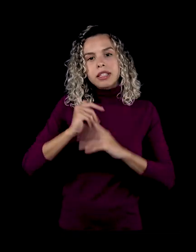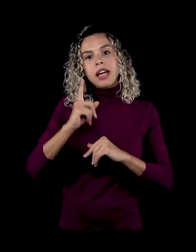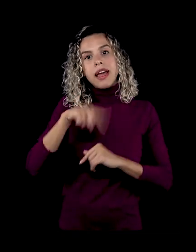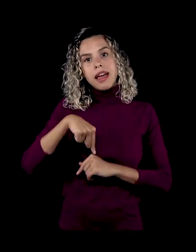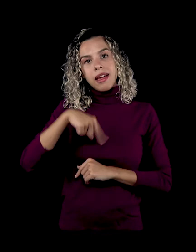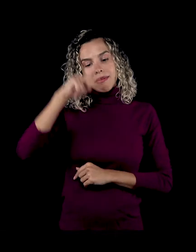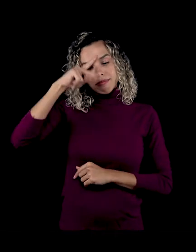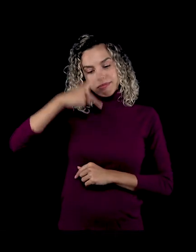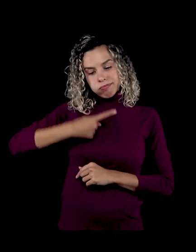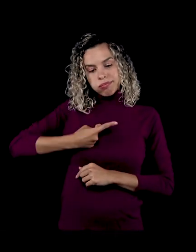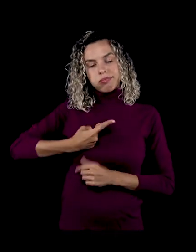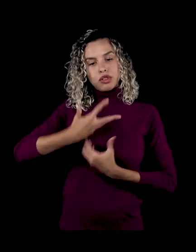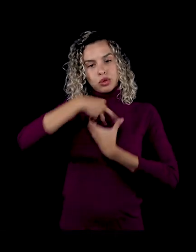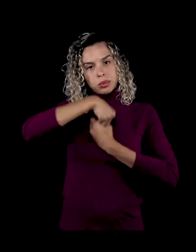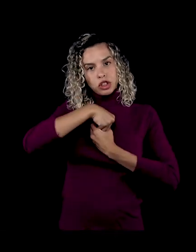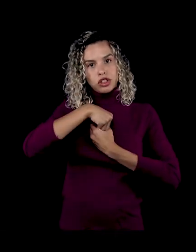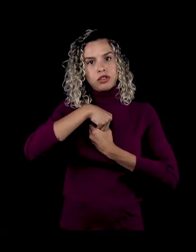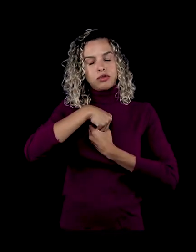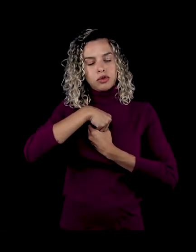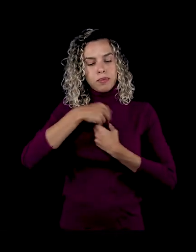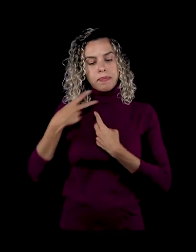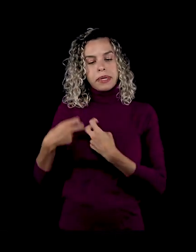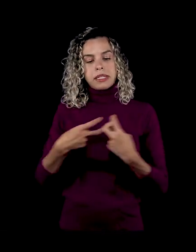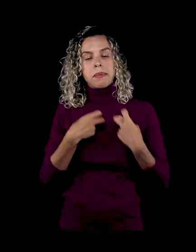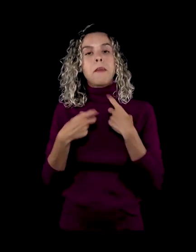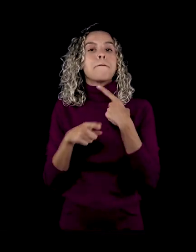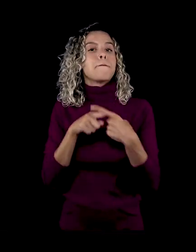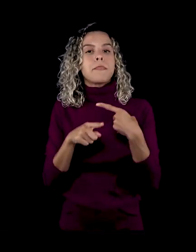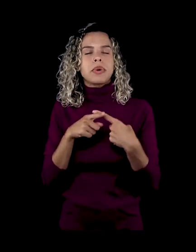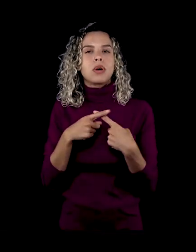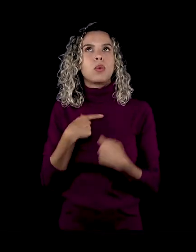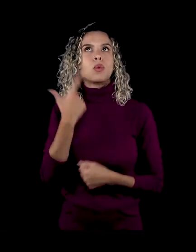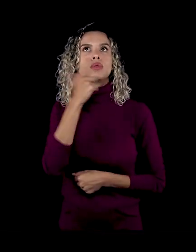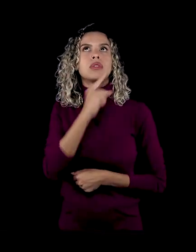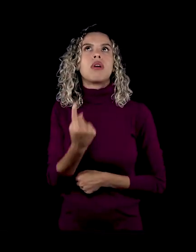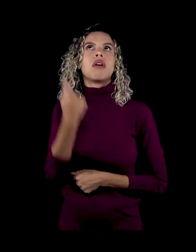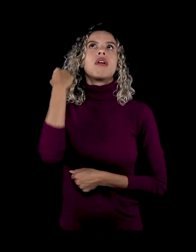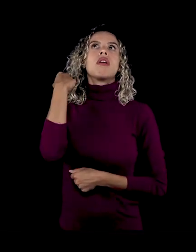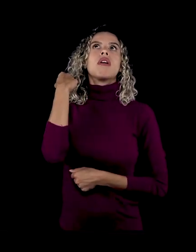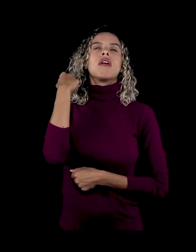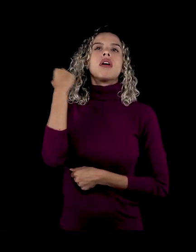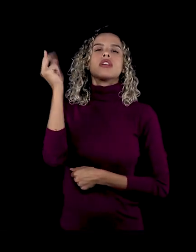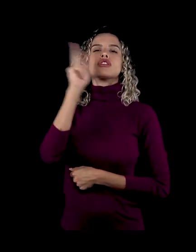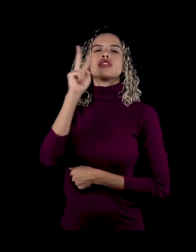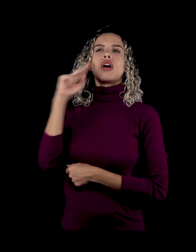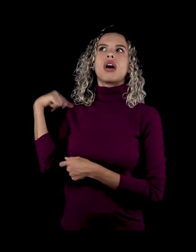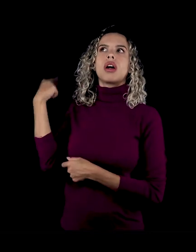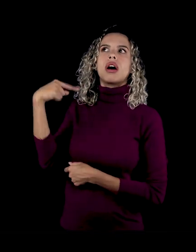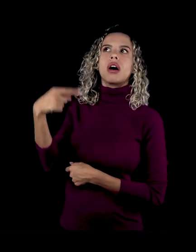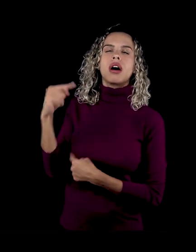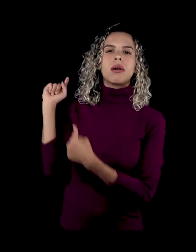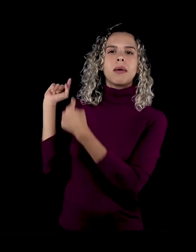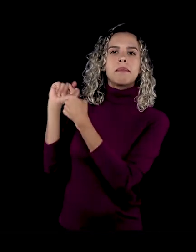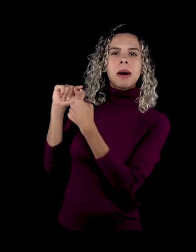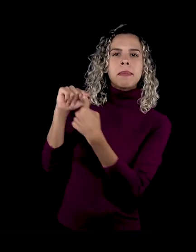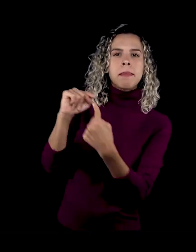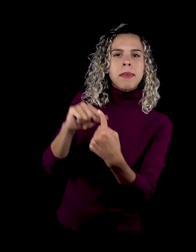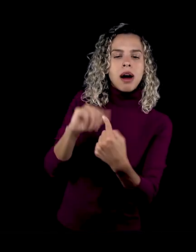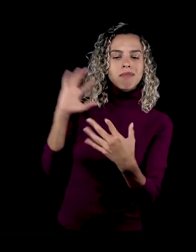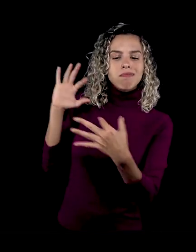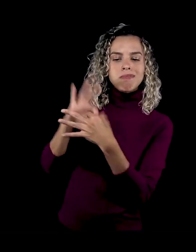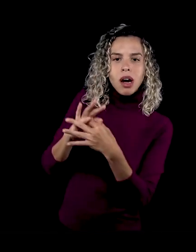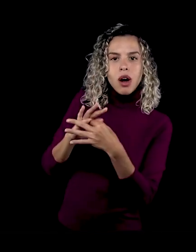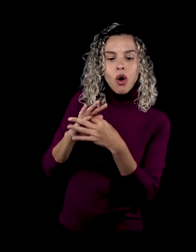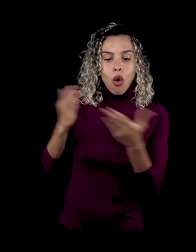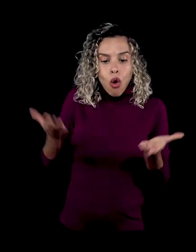-elaboração subjetiva, no sentido de onde eu consigo voltar para a minha história e dar sentido para ela do ponto